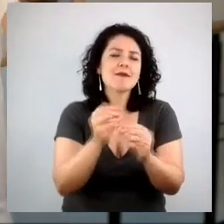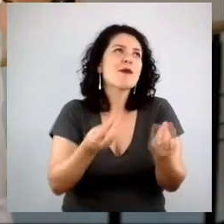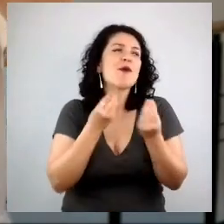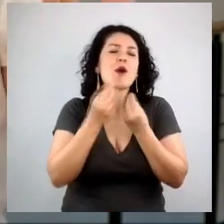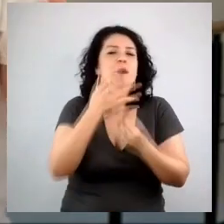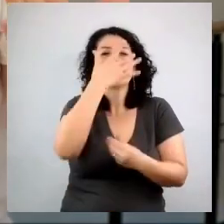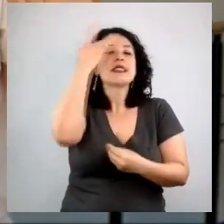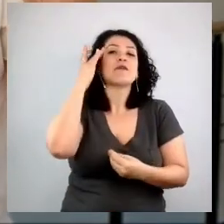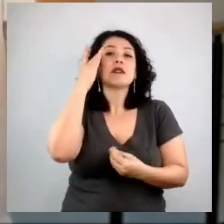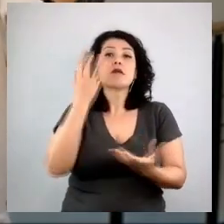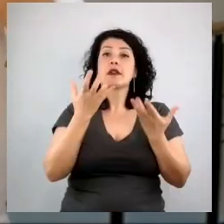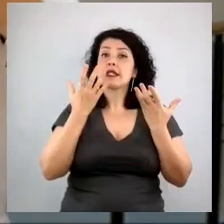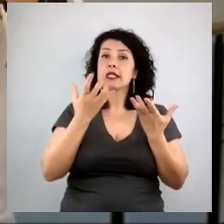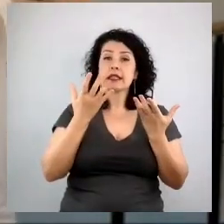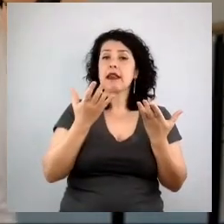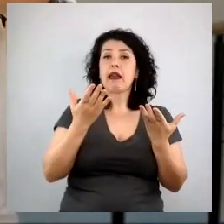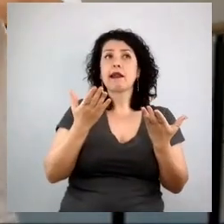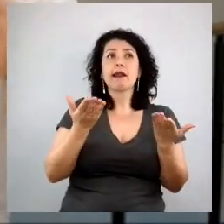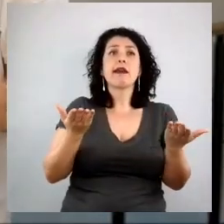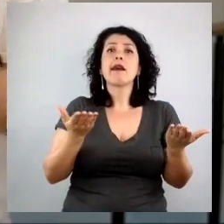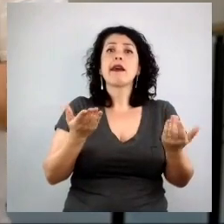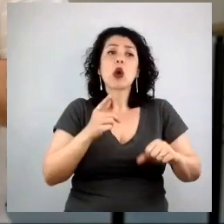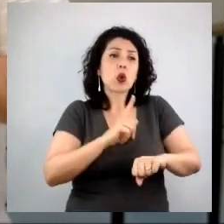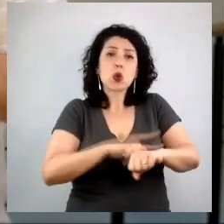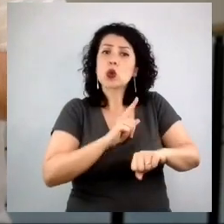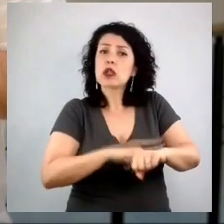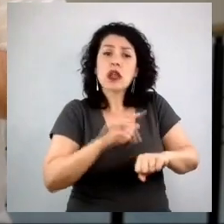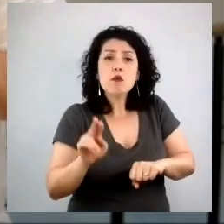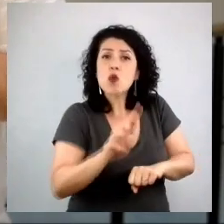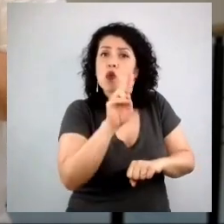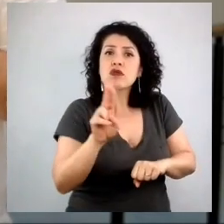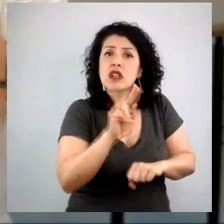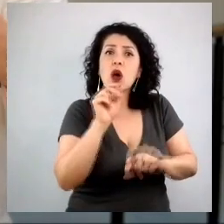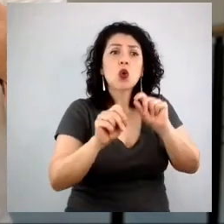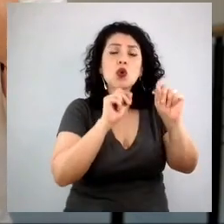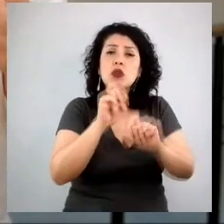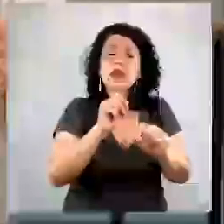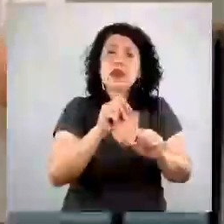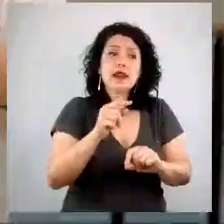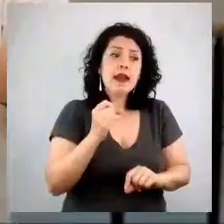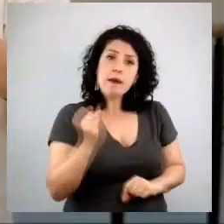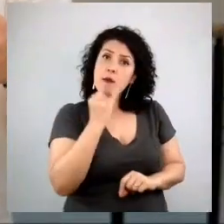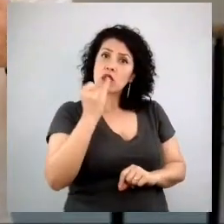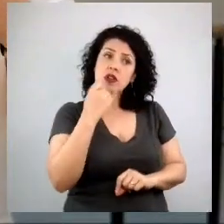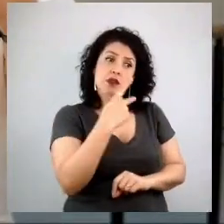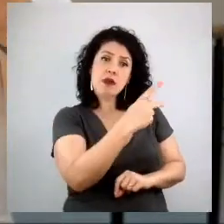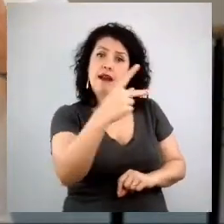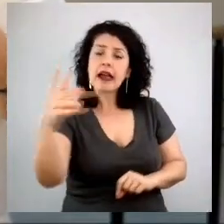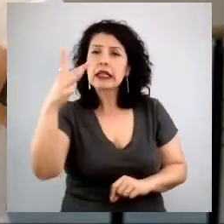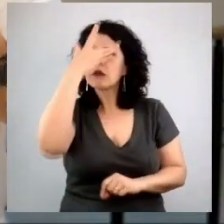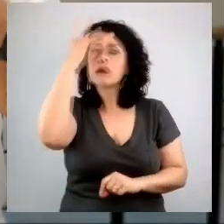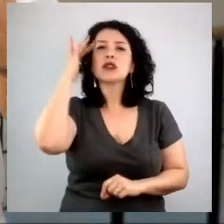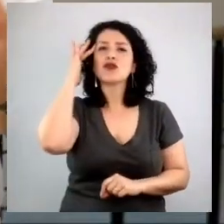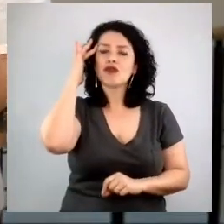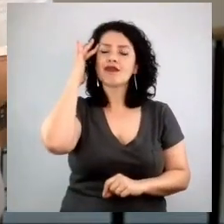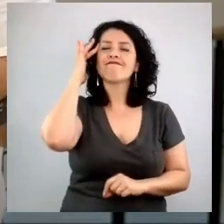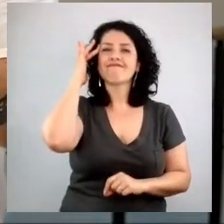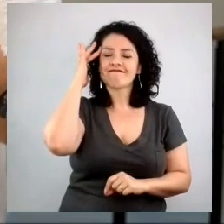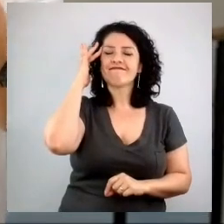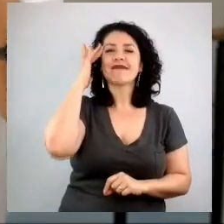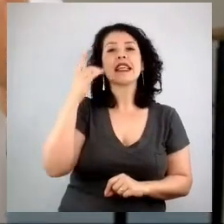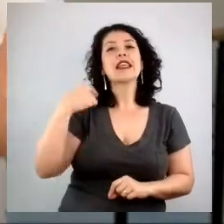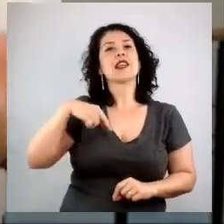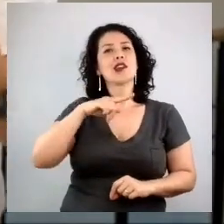escolhem assistir, o que é relevante para elas, você vai começar, de fato, a encontrar espaços na